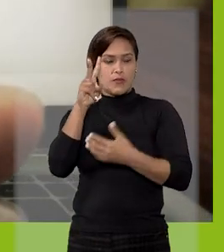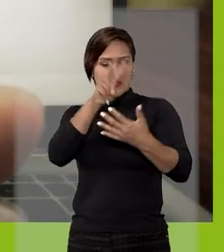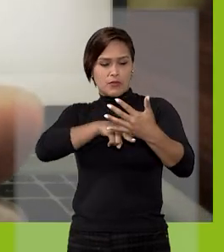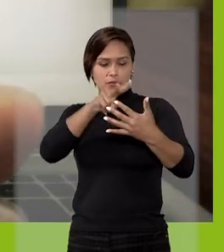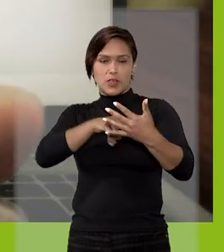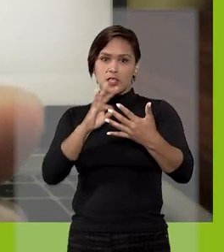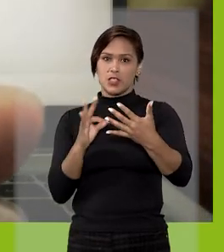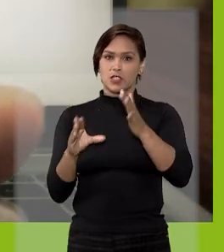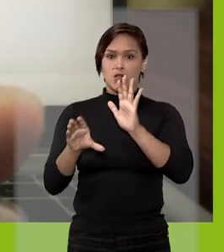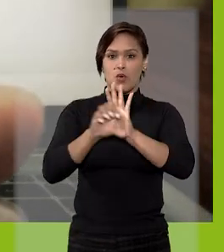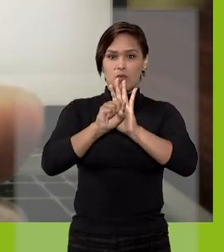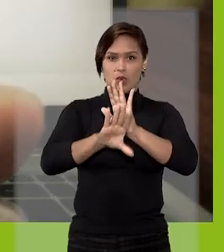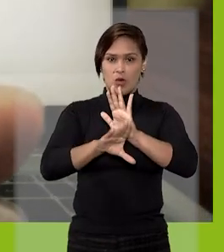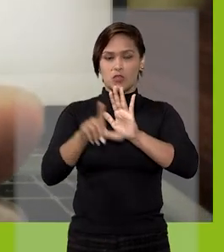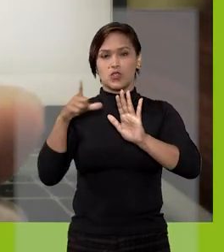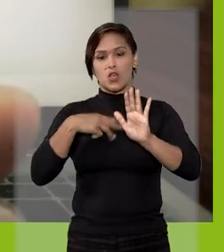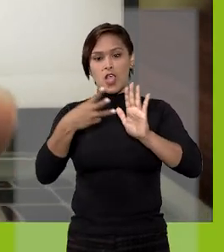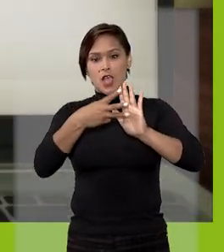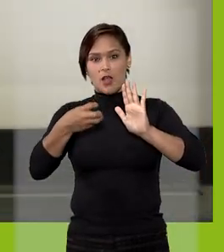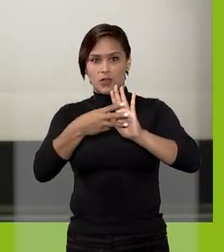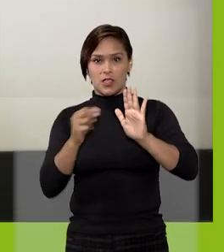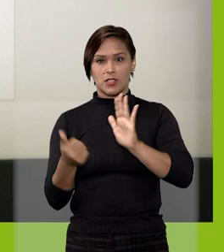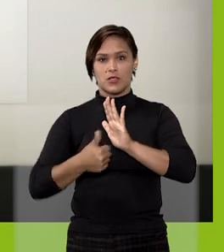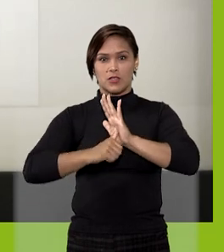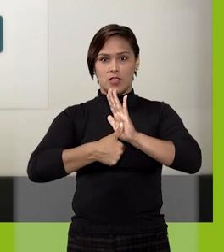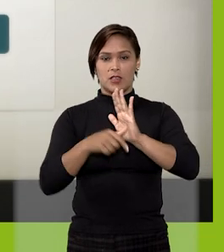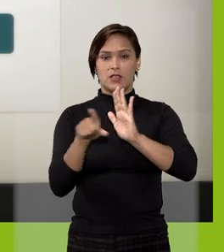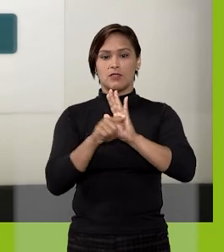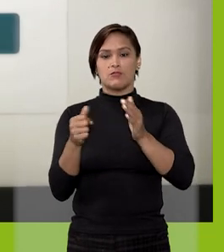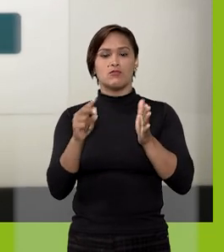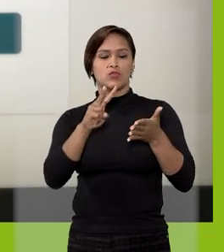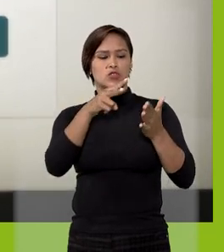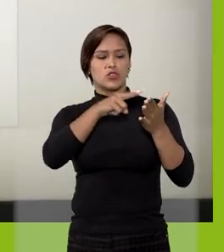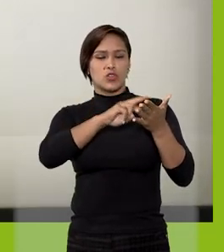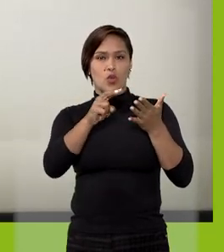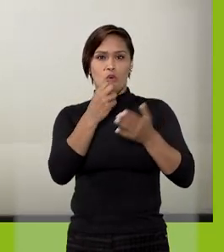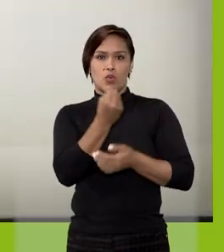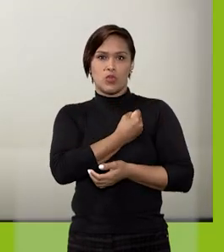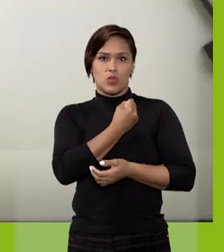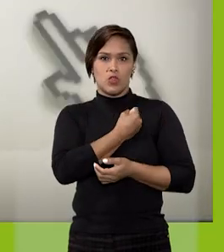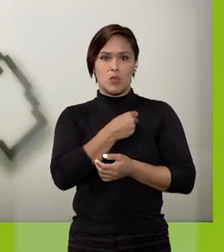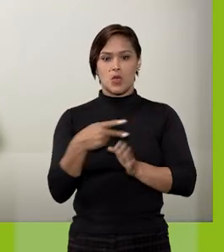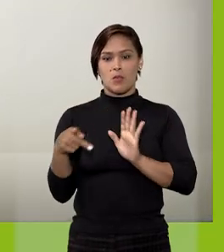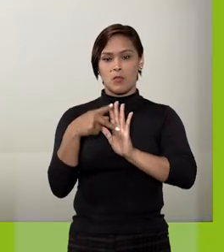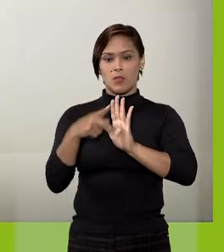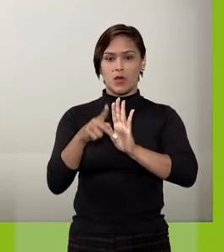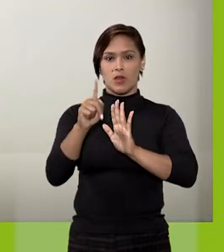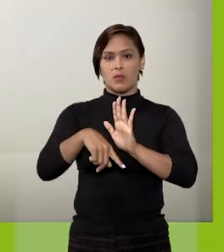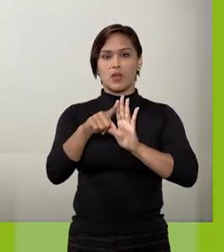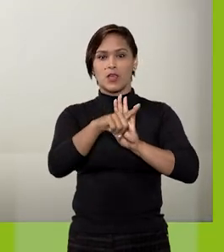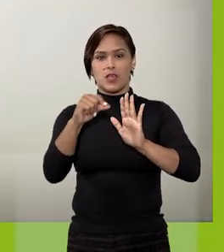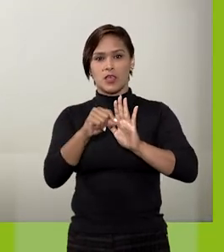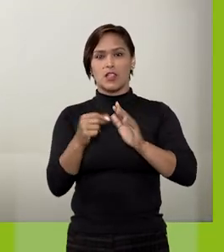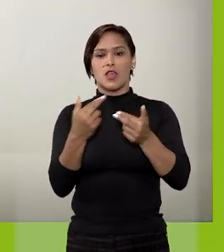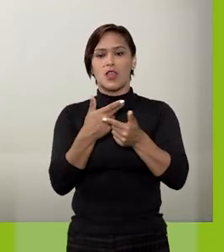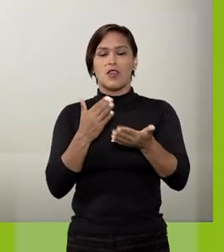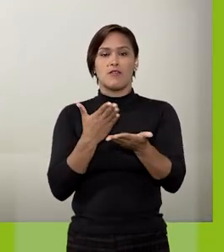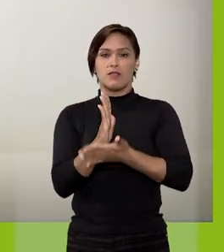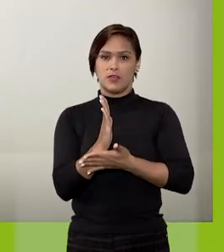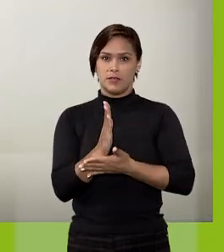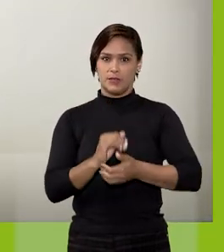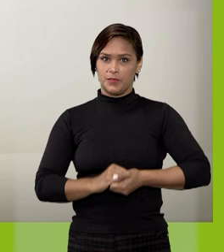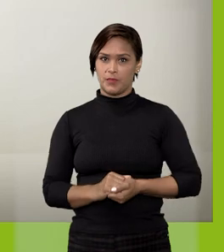código gerado pelo Microsoft Authenticator, digite a sequência numérica nesse campo apropriado e clique em Validar.